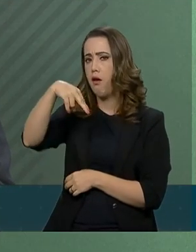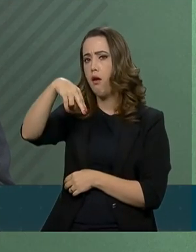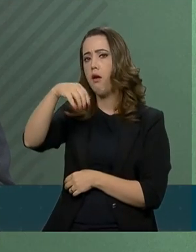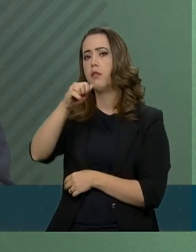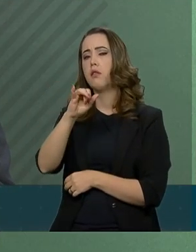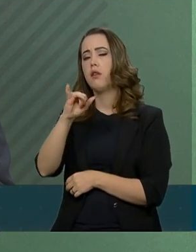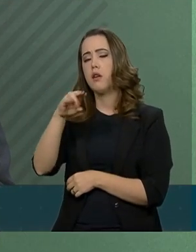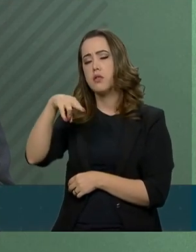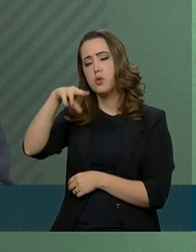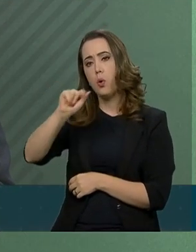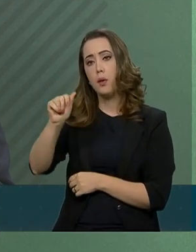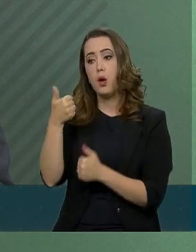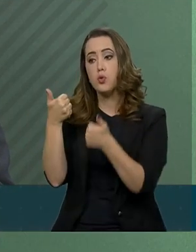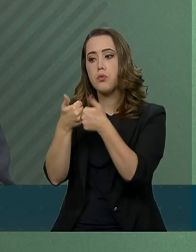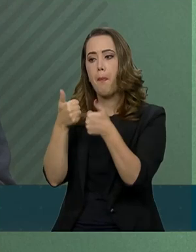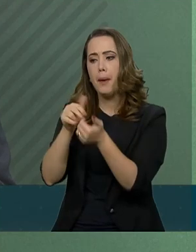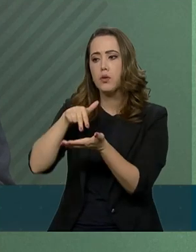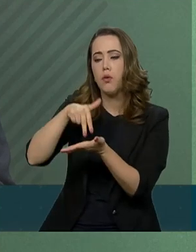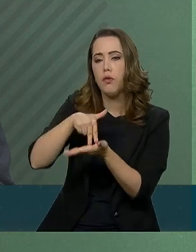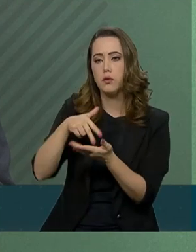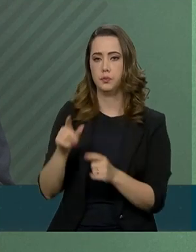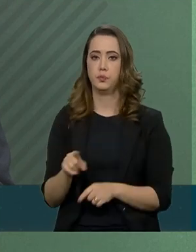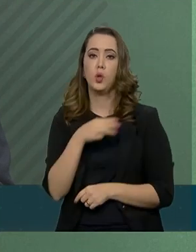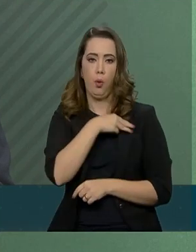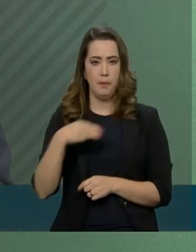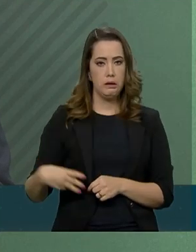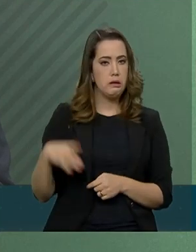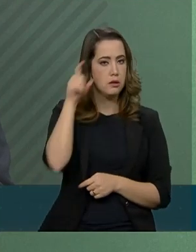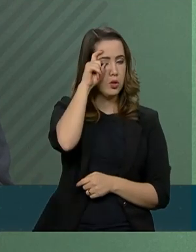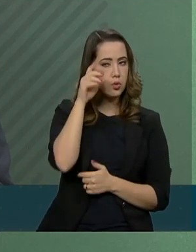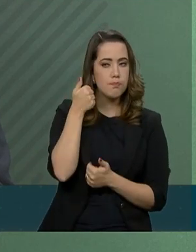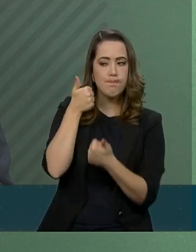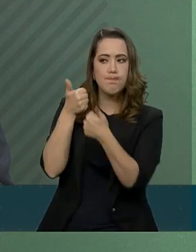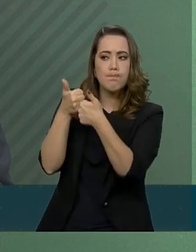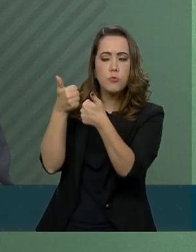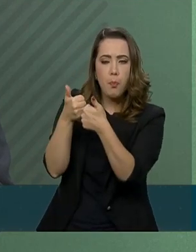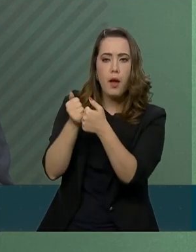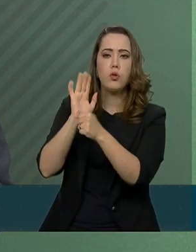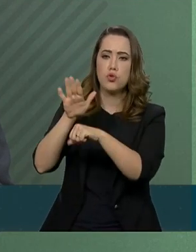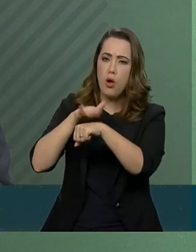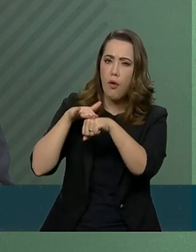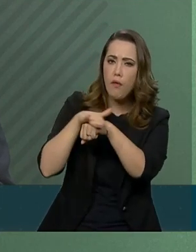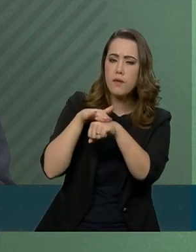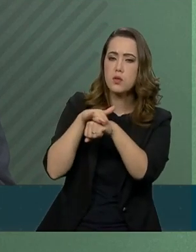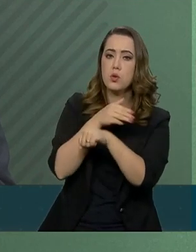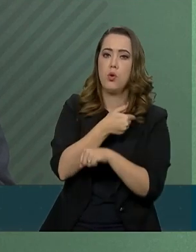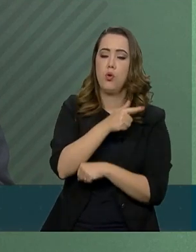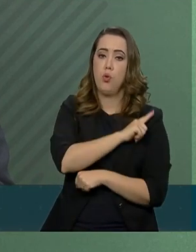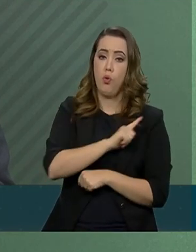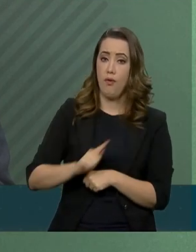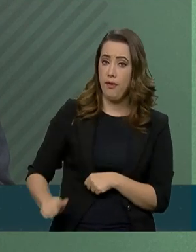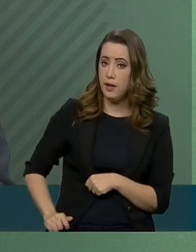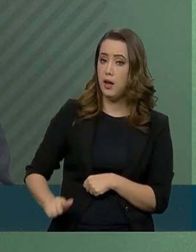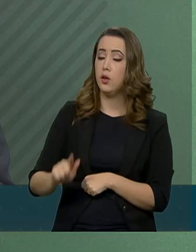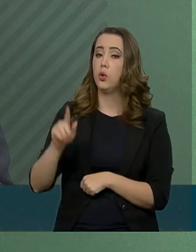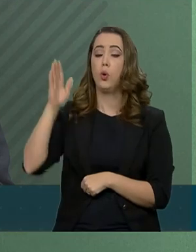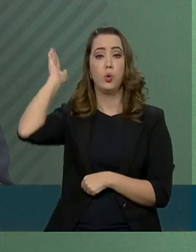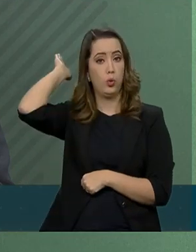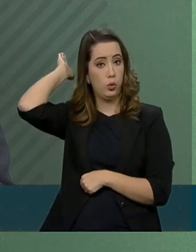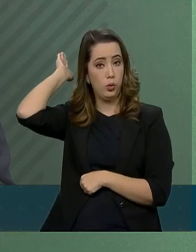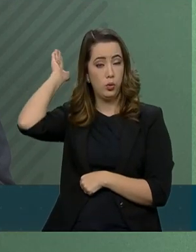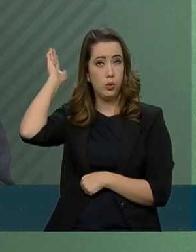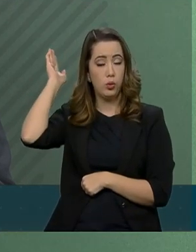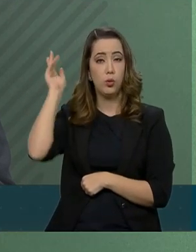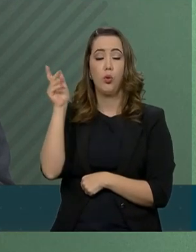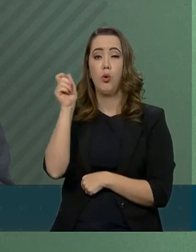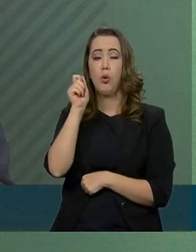acompanha de perto a situação e conversou com o governador do Pará, Hélder Barbalho, ainda na manhã desta segunda.